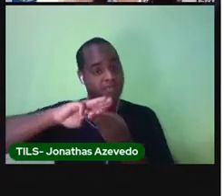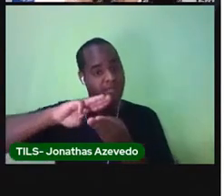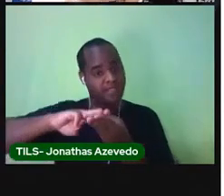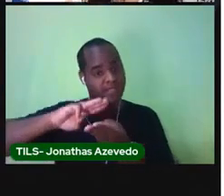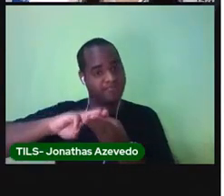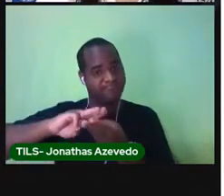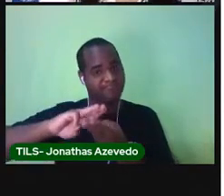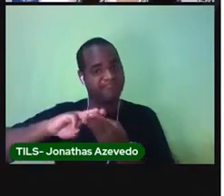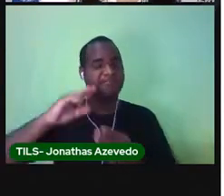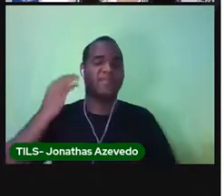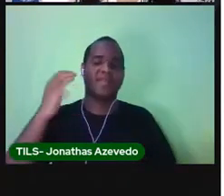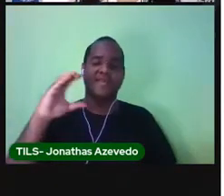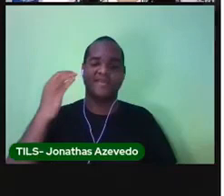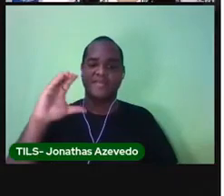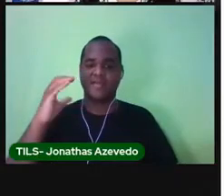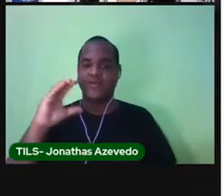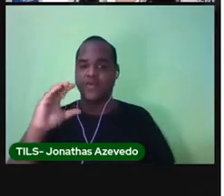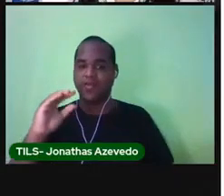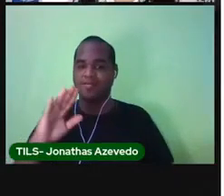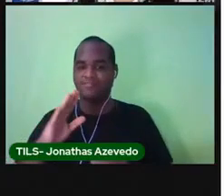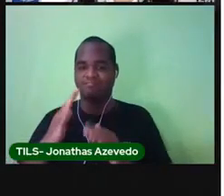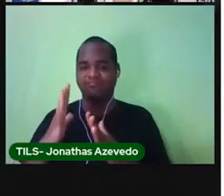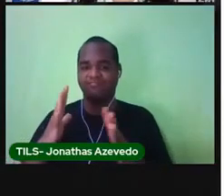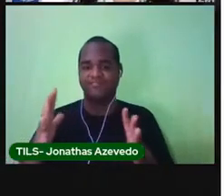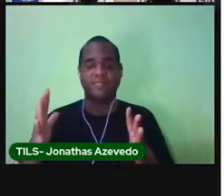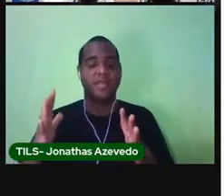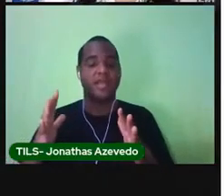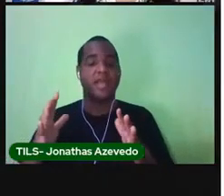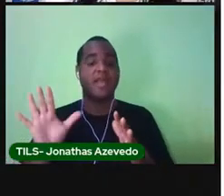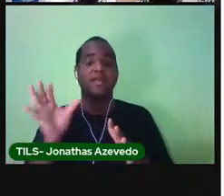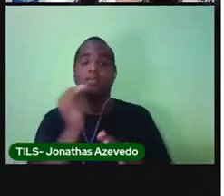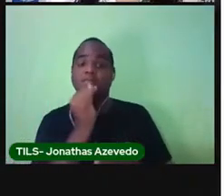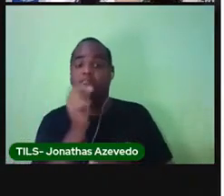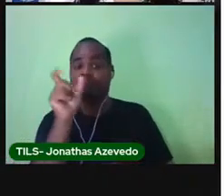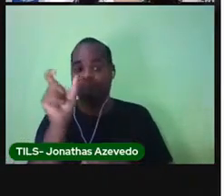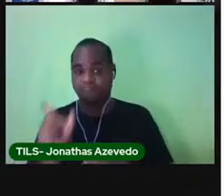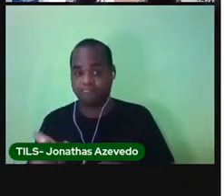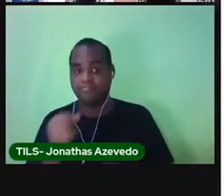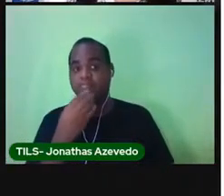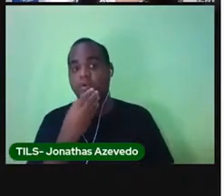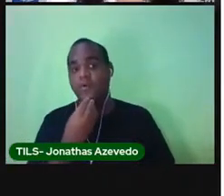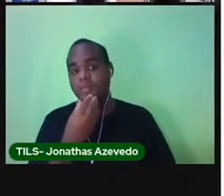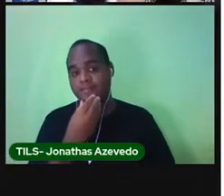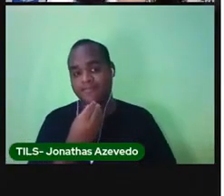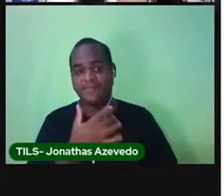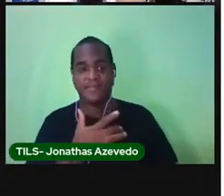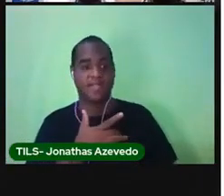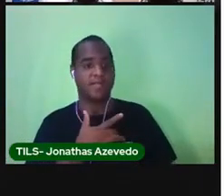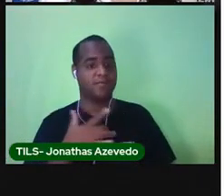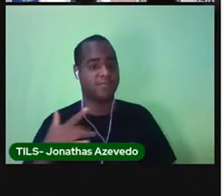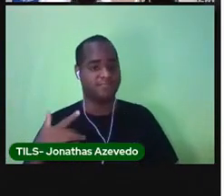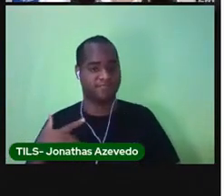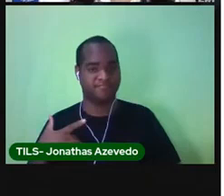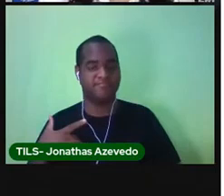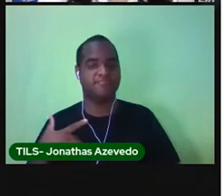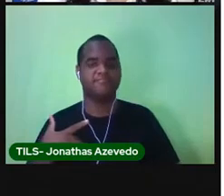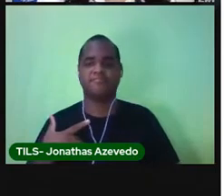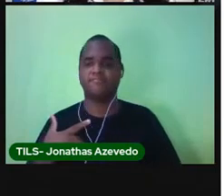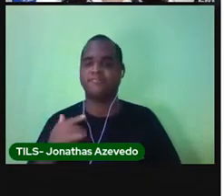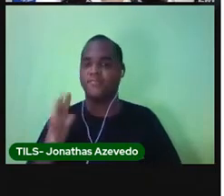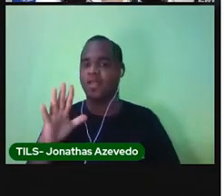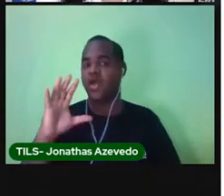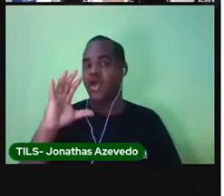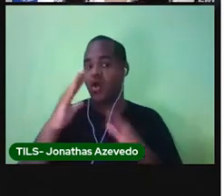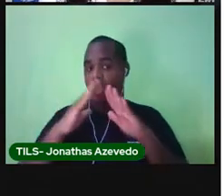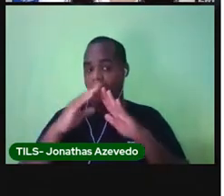matemática, ciências naturais. E o tema é ser humano e saúde. Como é que tá